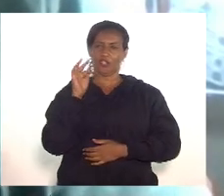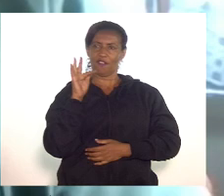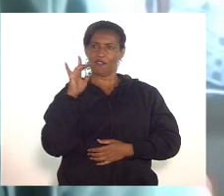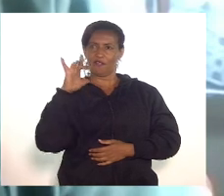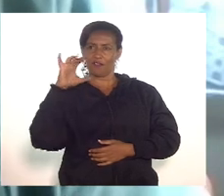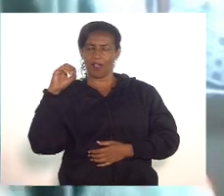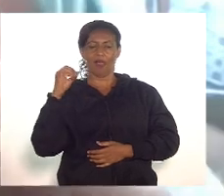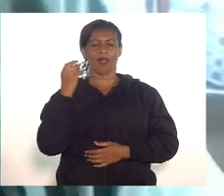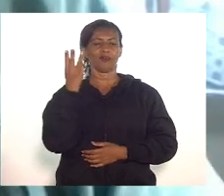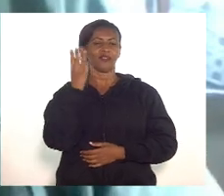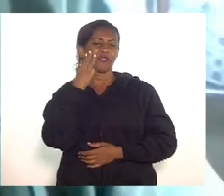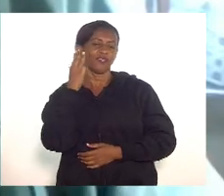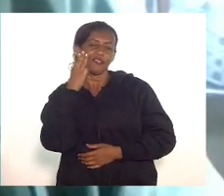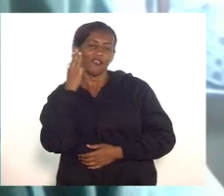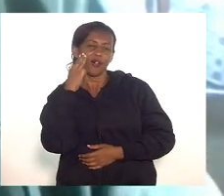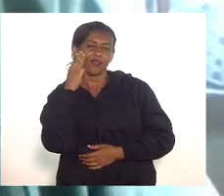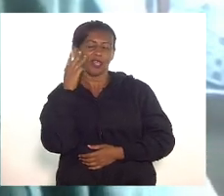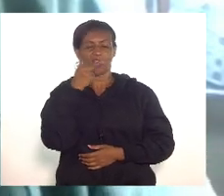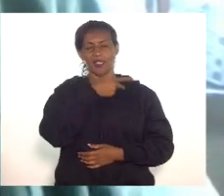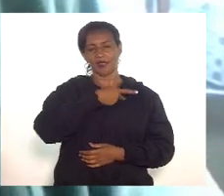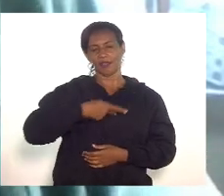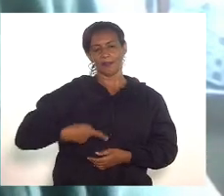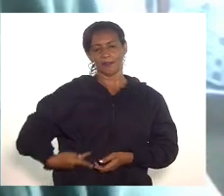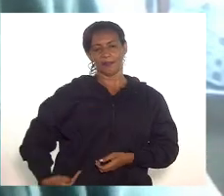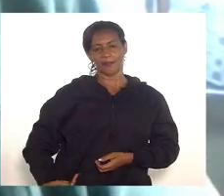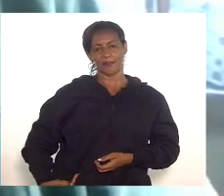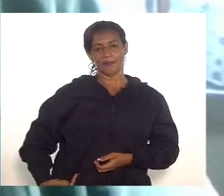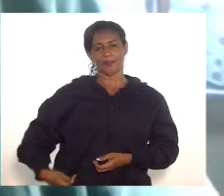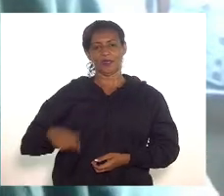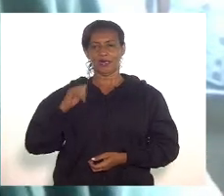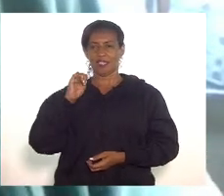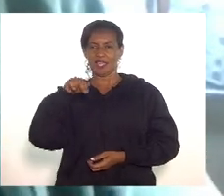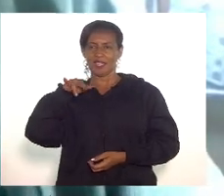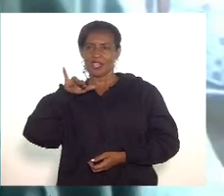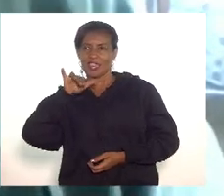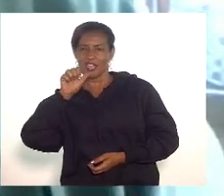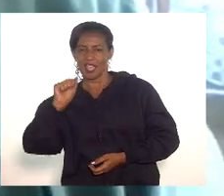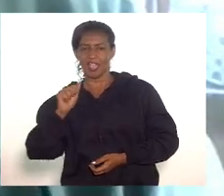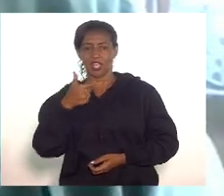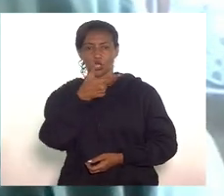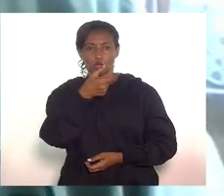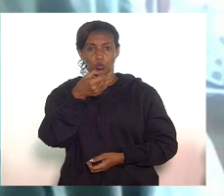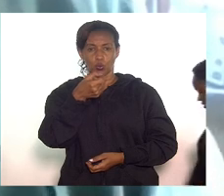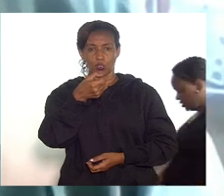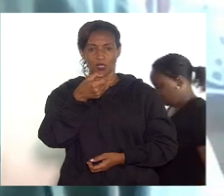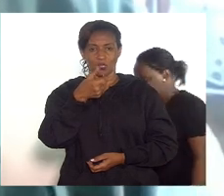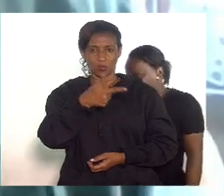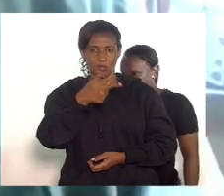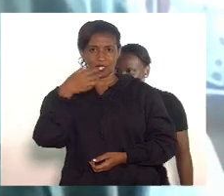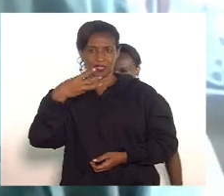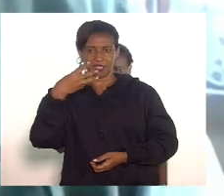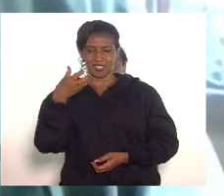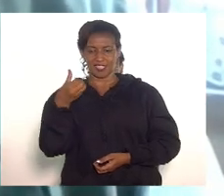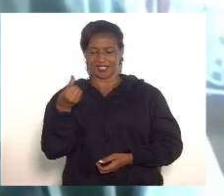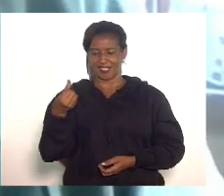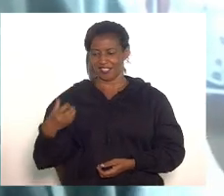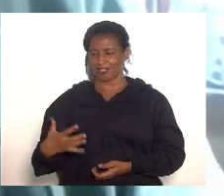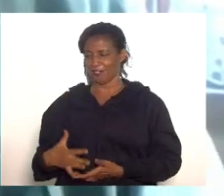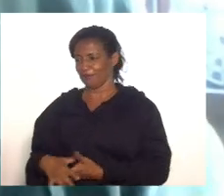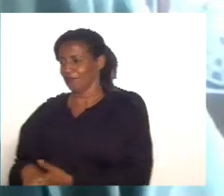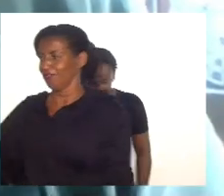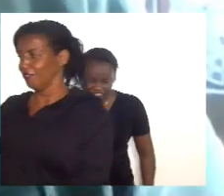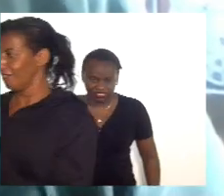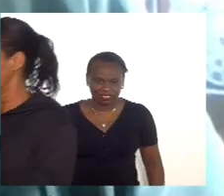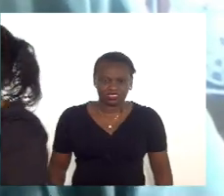Valdeque Carneiro, o presidente do INEA e 236 pessoas que acompanharam isso.